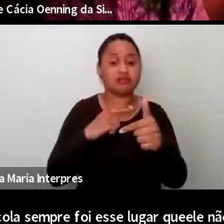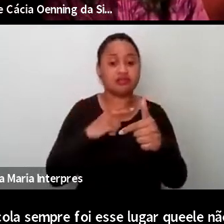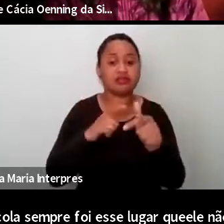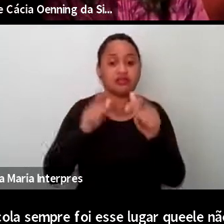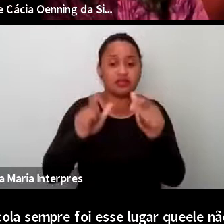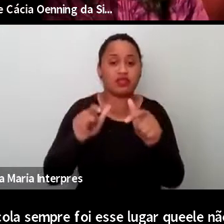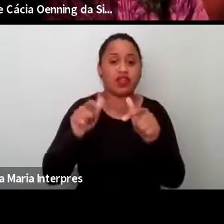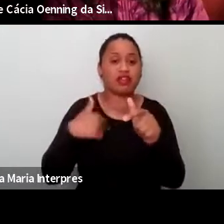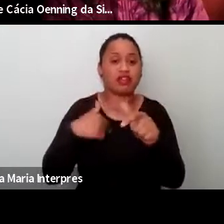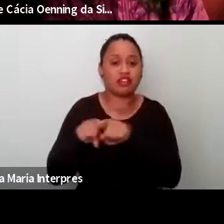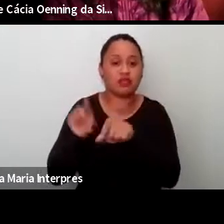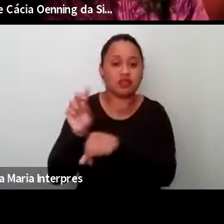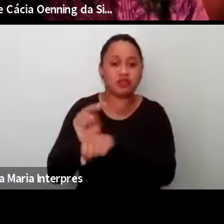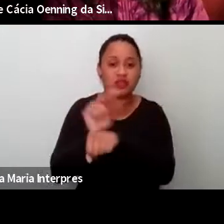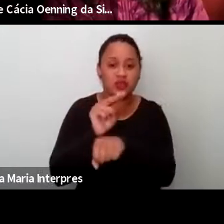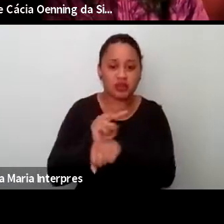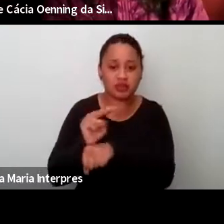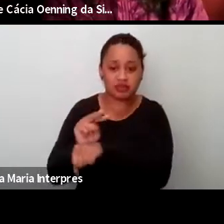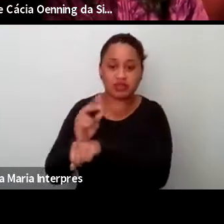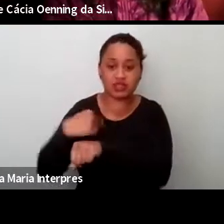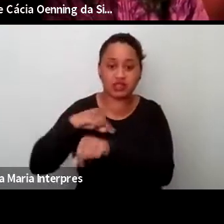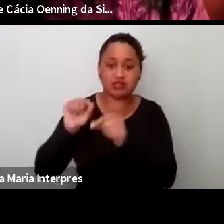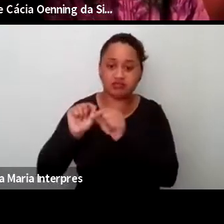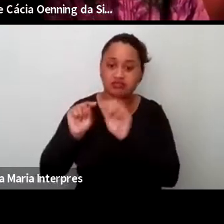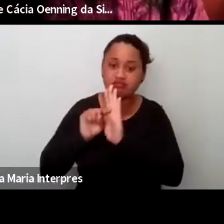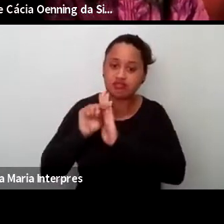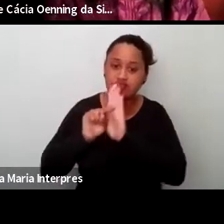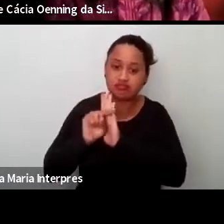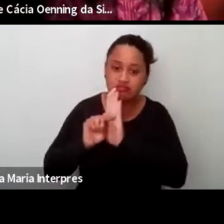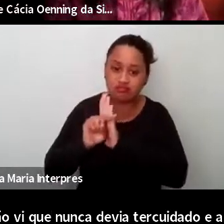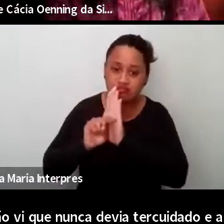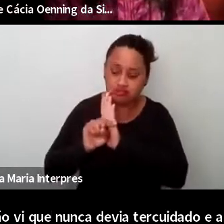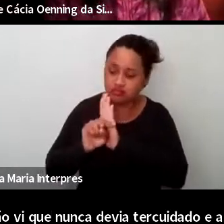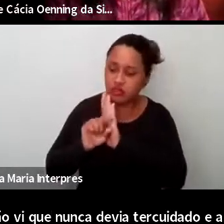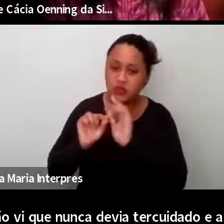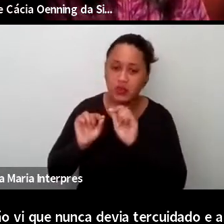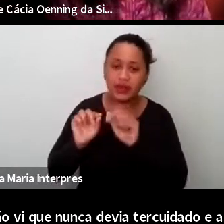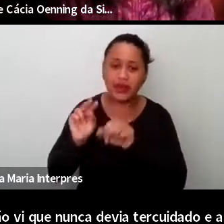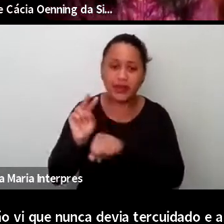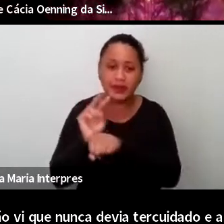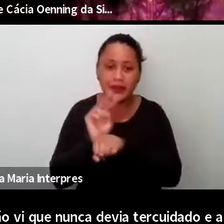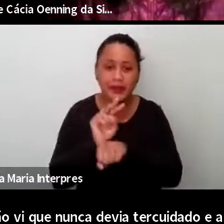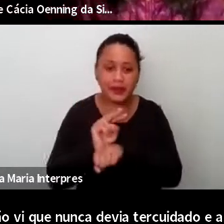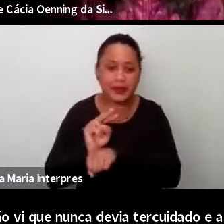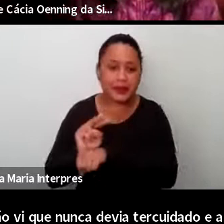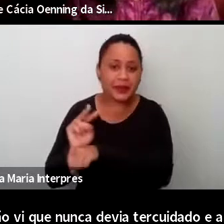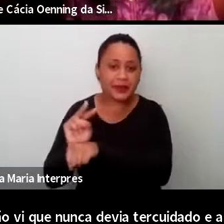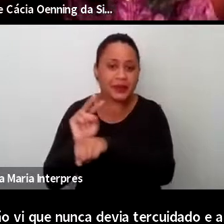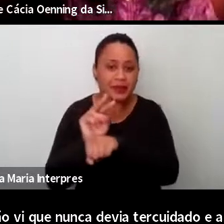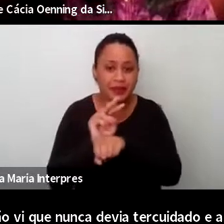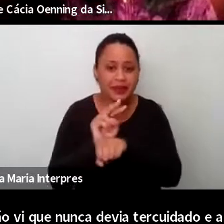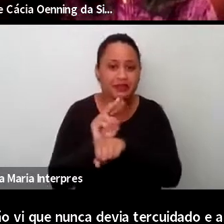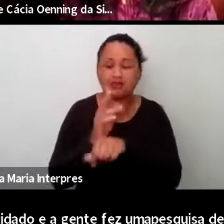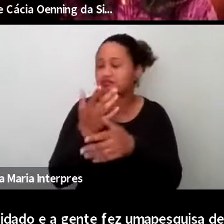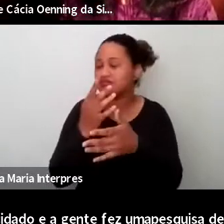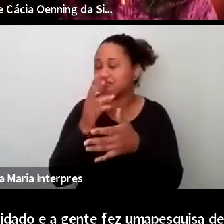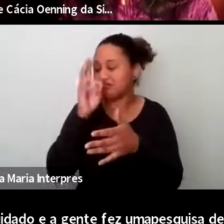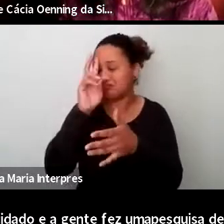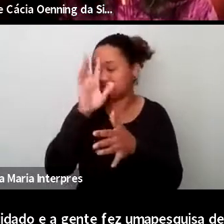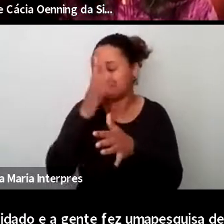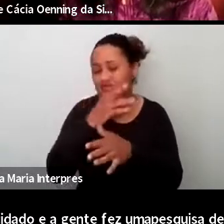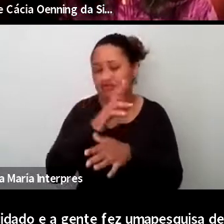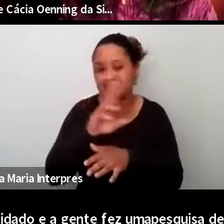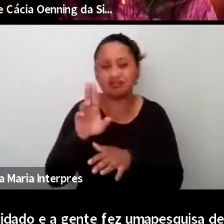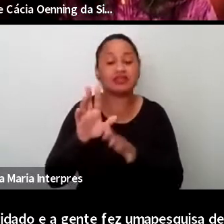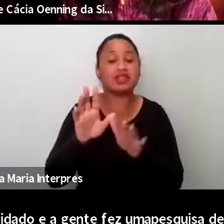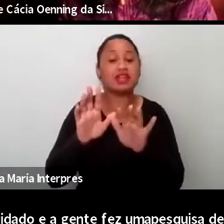Cuidado e a gente fez uma pesquisa de Vida e Cuidado, não lembro mais o ano, Raquel, mas